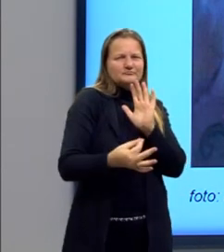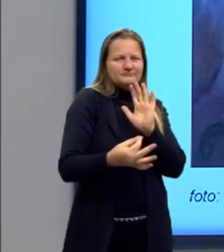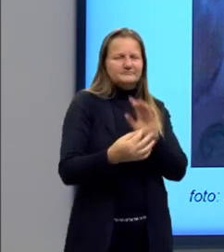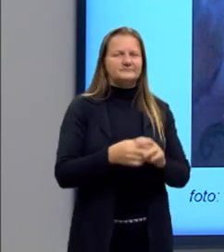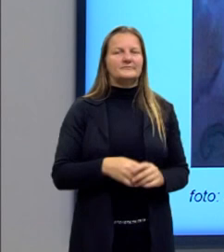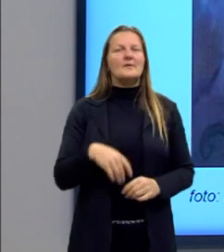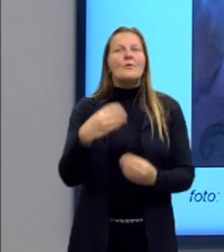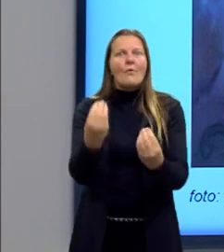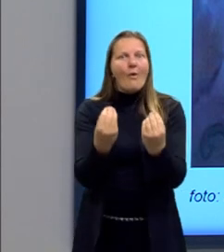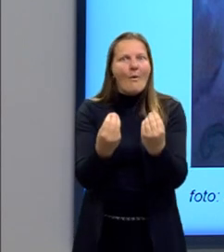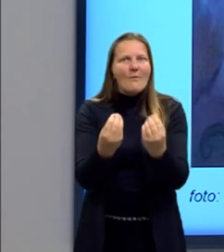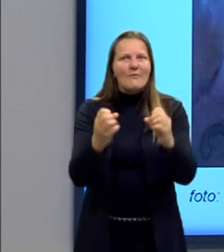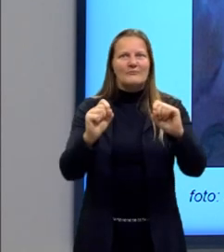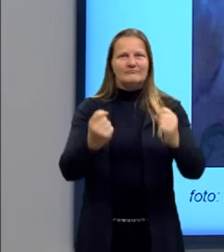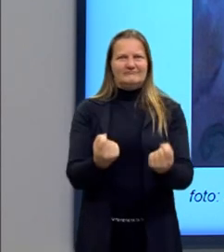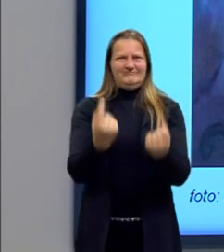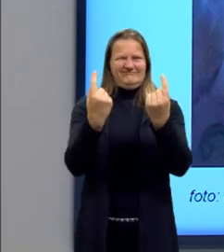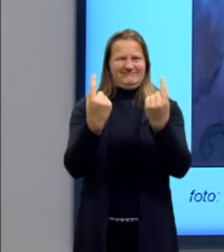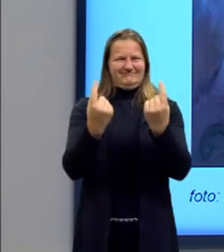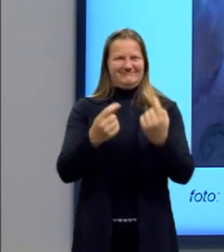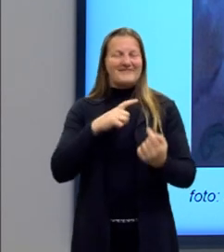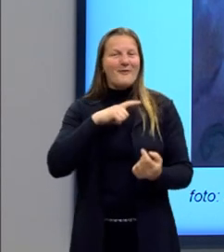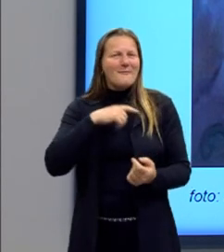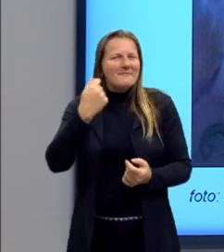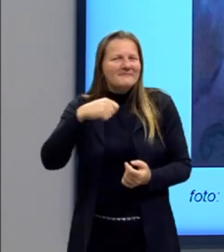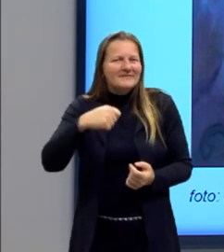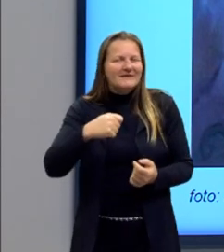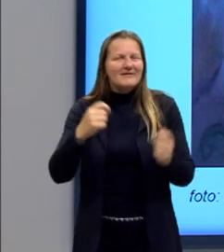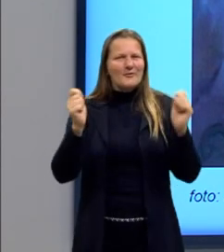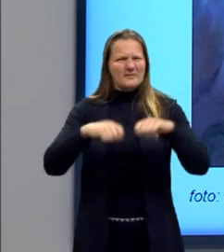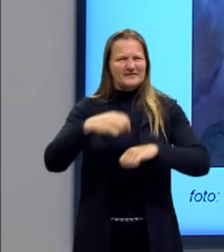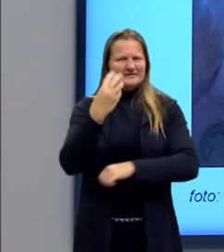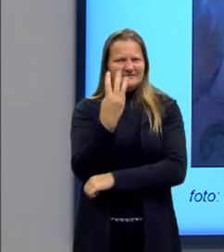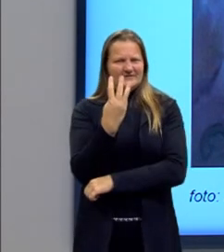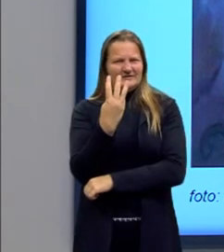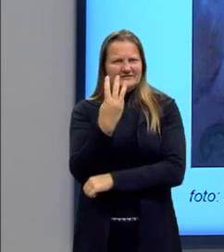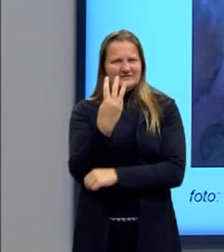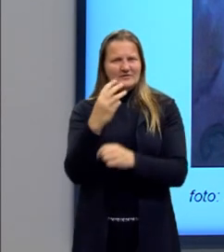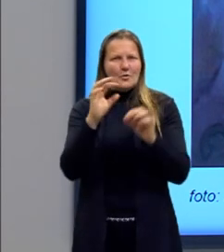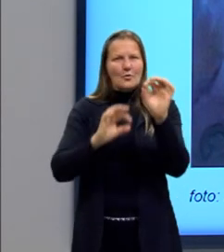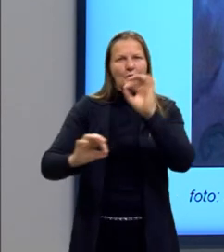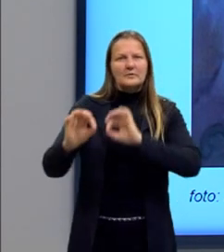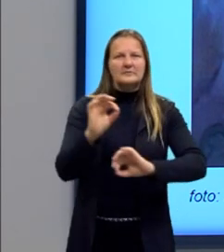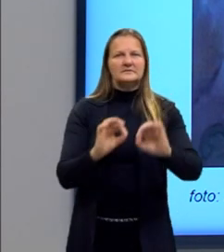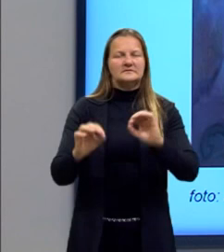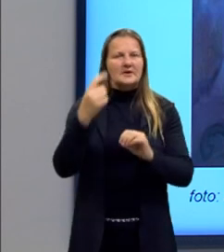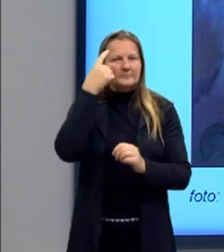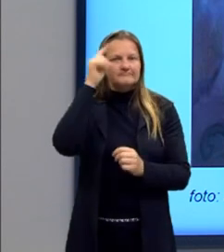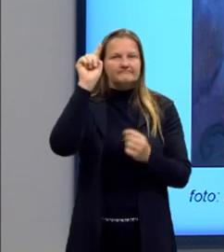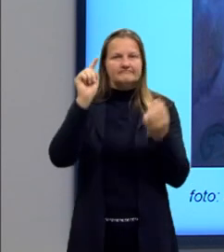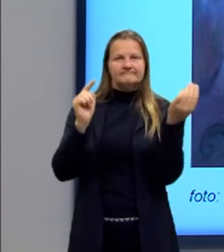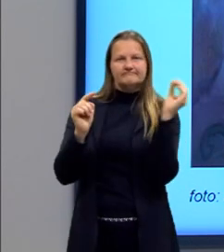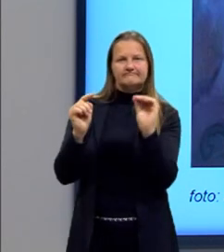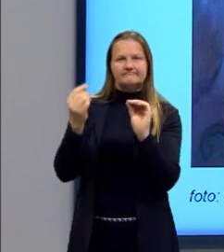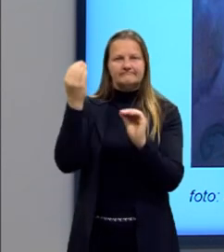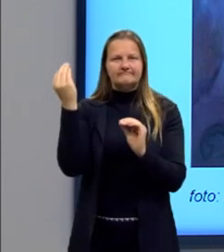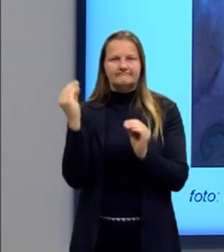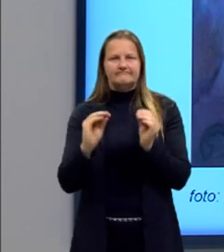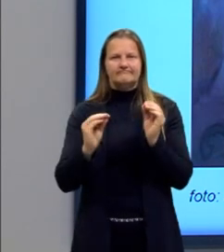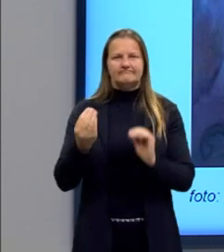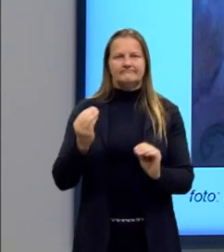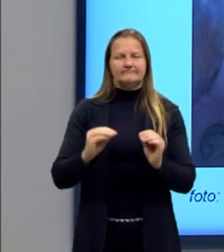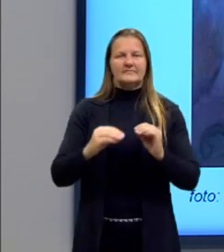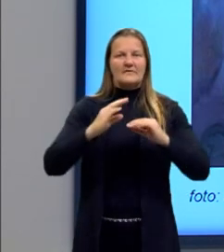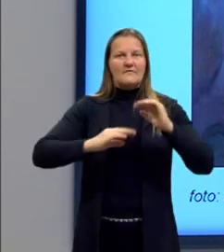Ué, mas eu precisava, na competência 3, organizar bem as ideias, as informações e os fatos